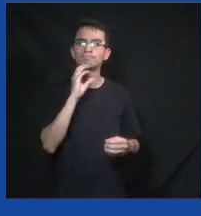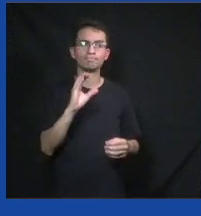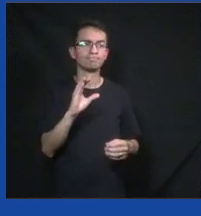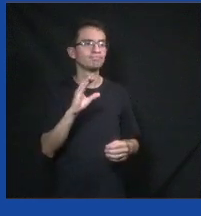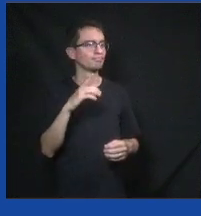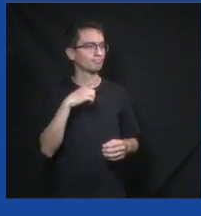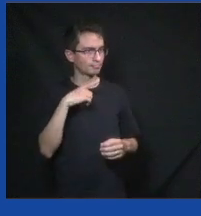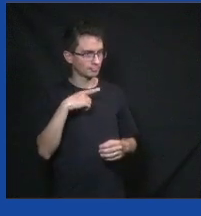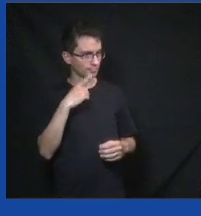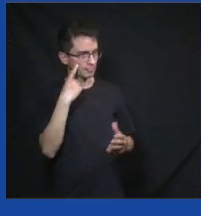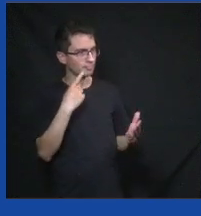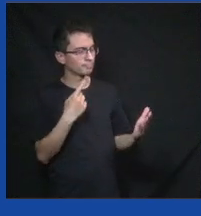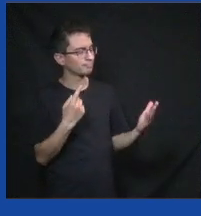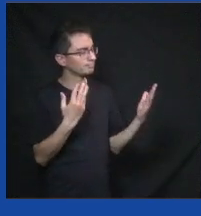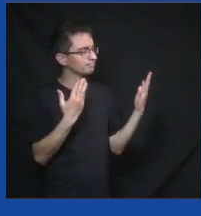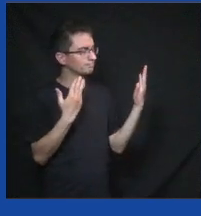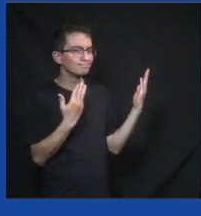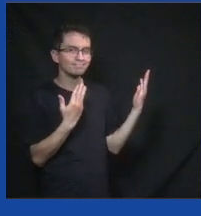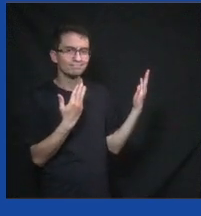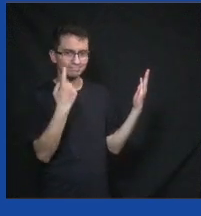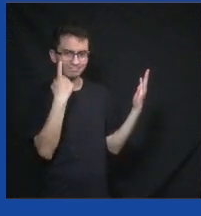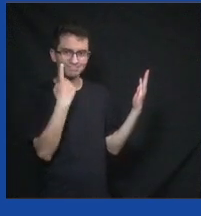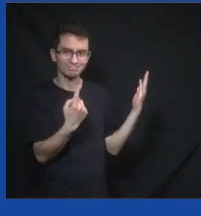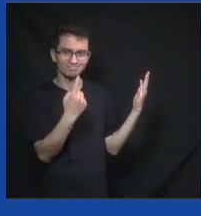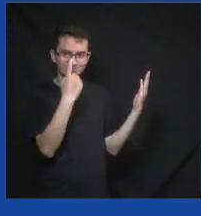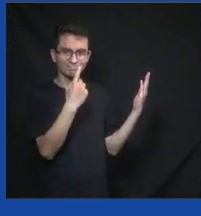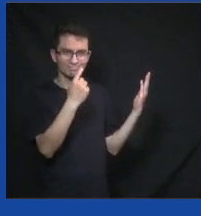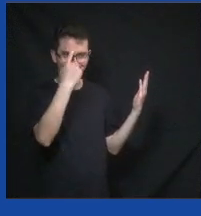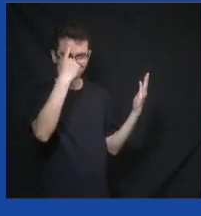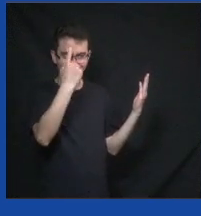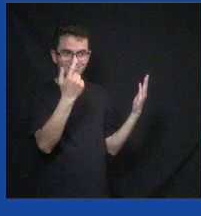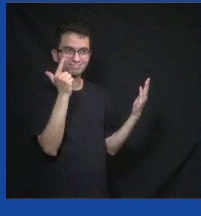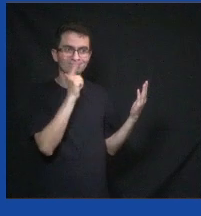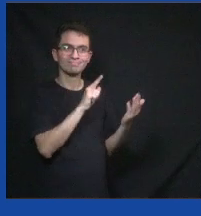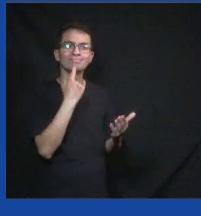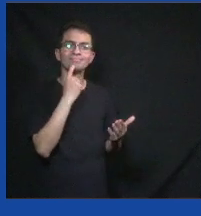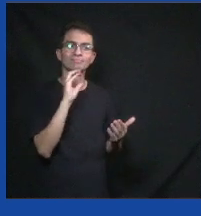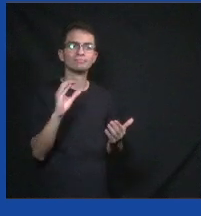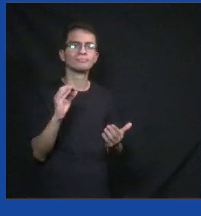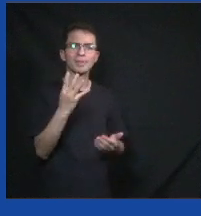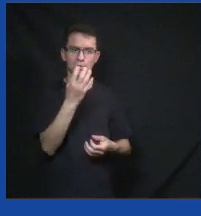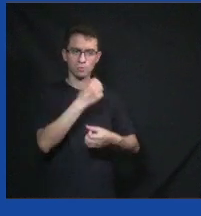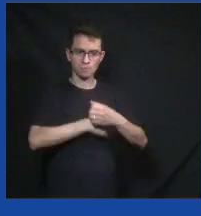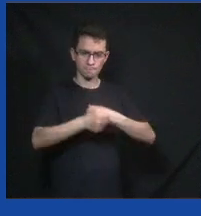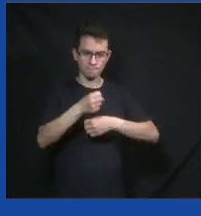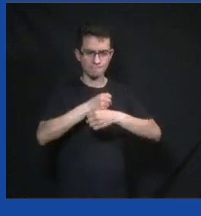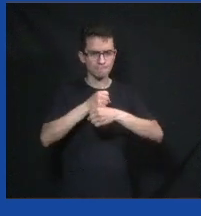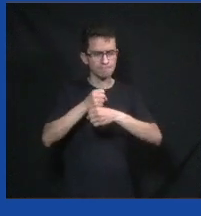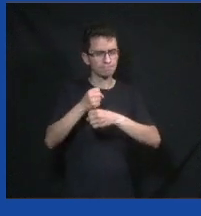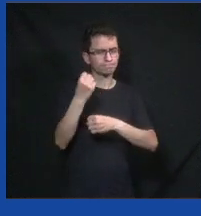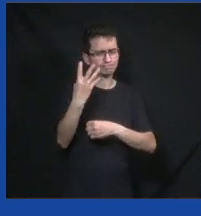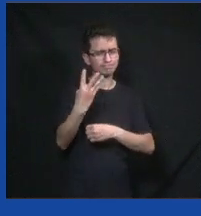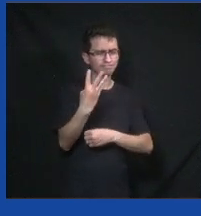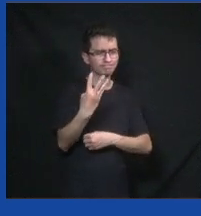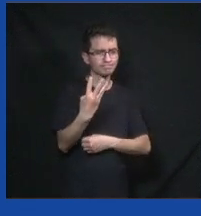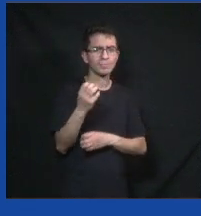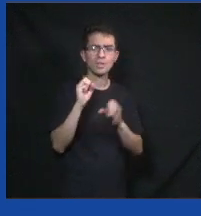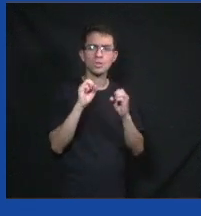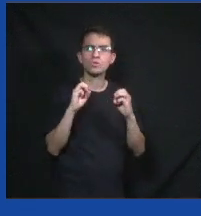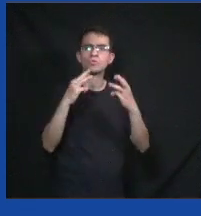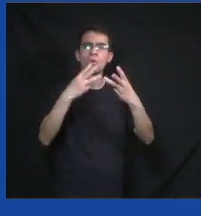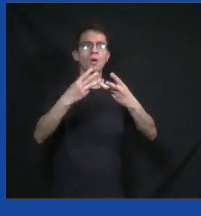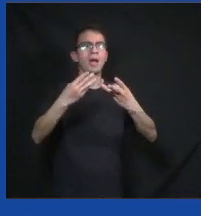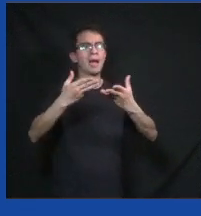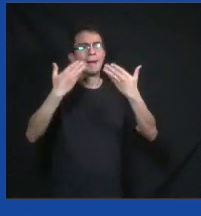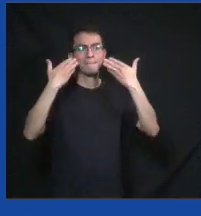Desde coisas simples, aqui eu vou trazer um caso que é antigo, até esse caso já tem uns quatro anos, Campinas. Vai fazer um show aberto, óbvio